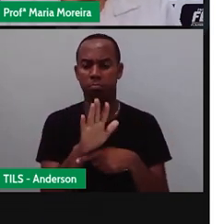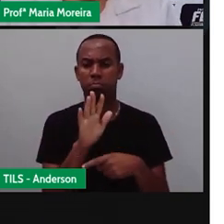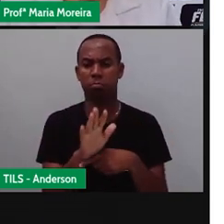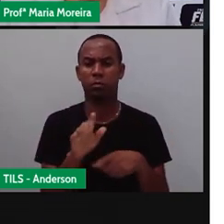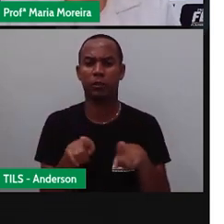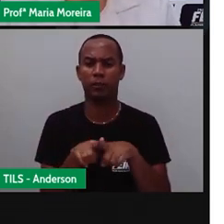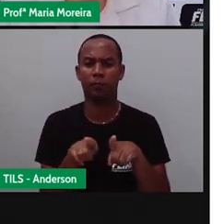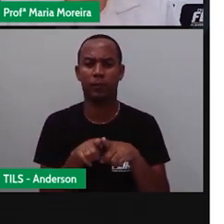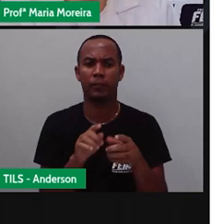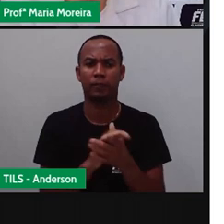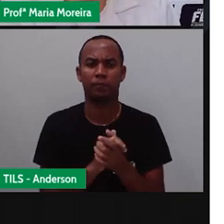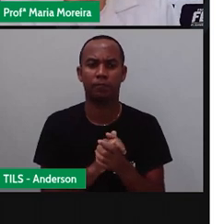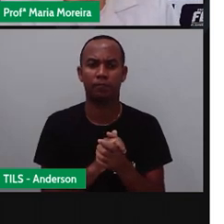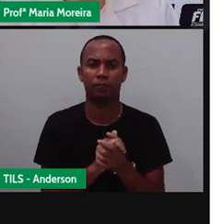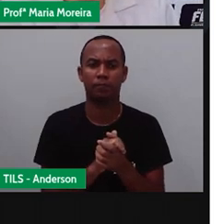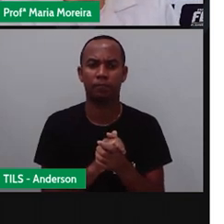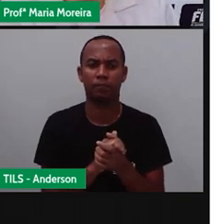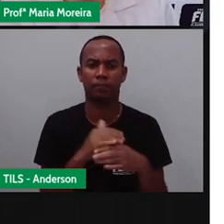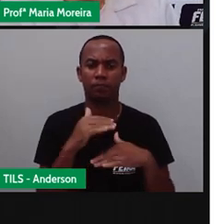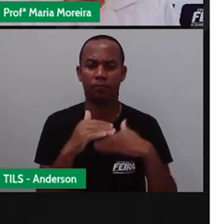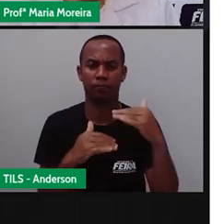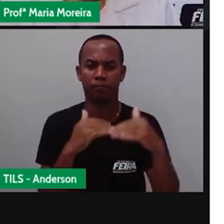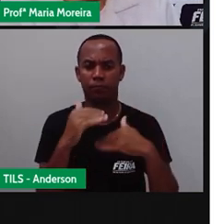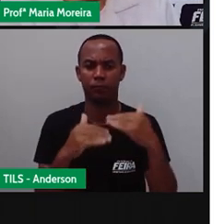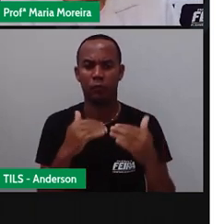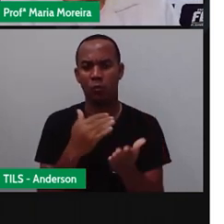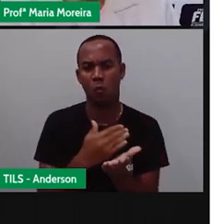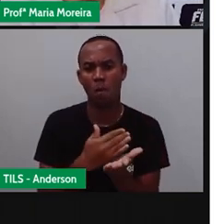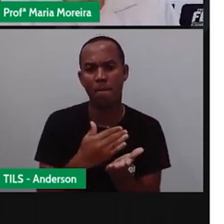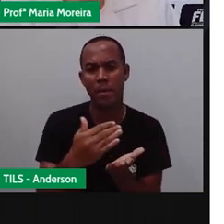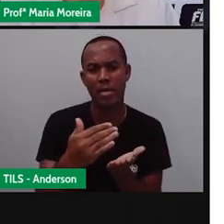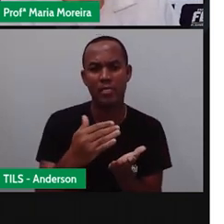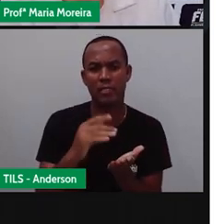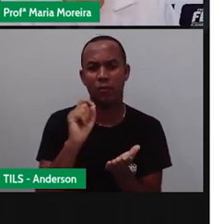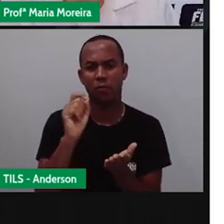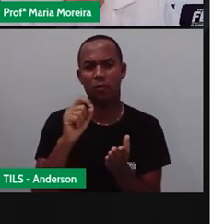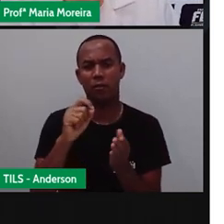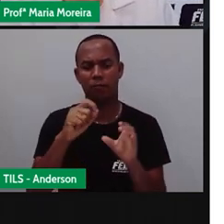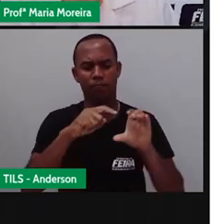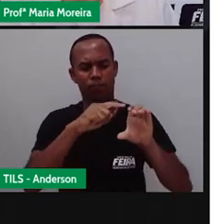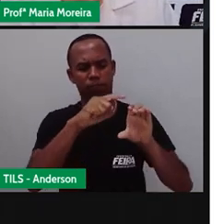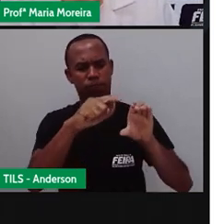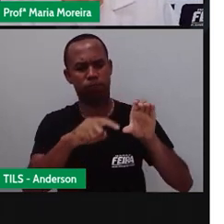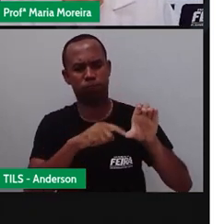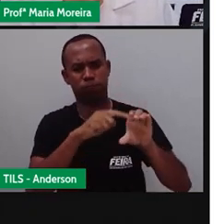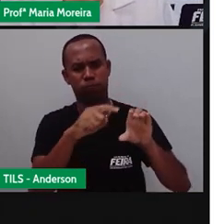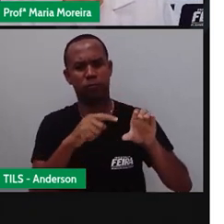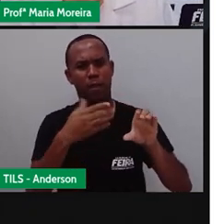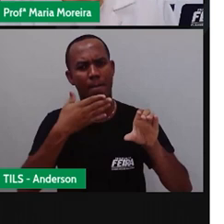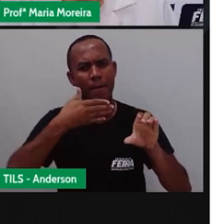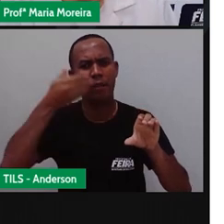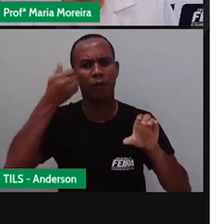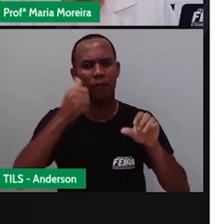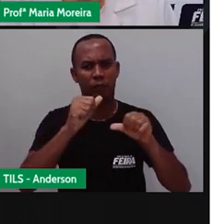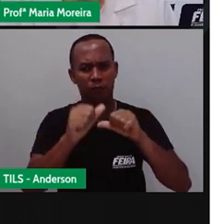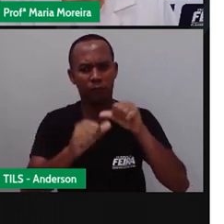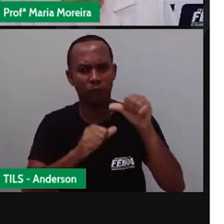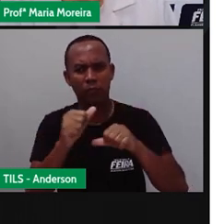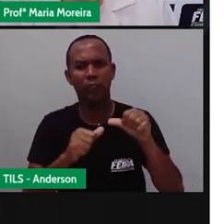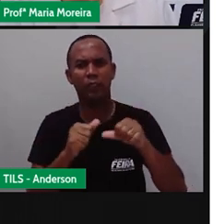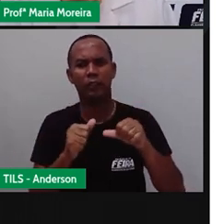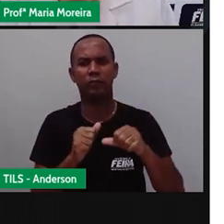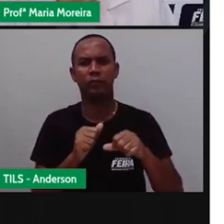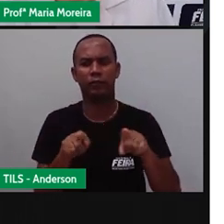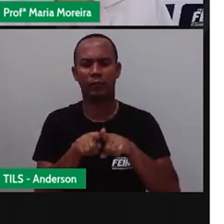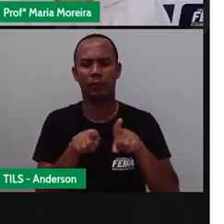E aí, tem aqui, né? A evolução da roda, que começa aqui. Ela toda fechada em madeira. E aí, vem melhorando. Depois vem a participação da